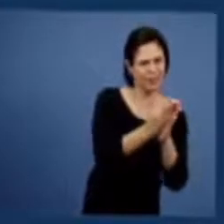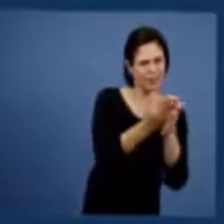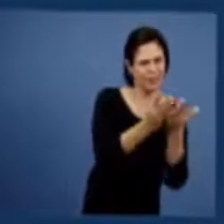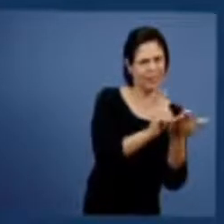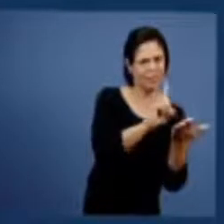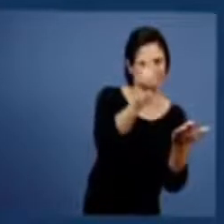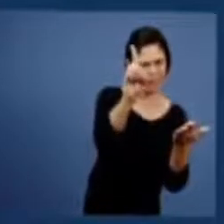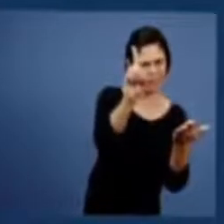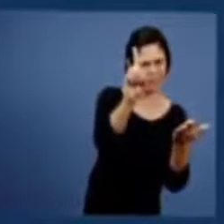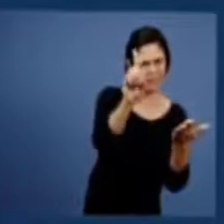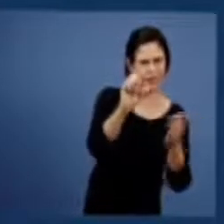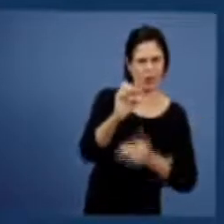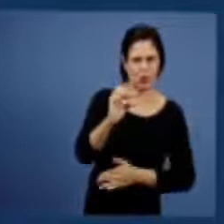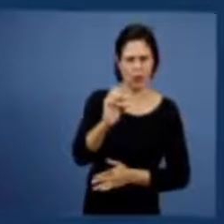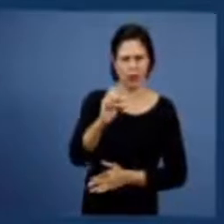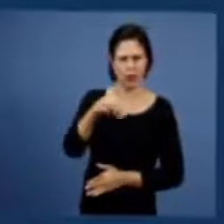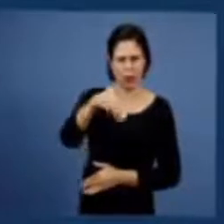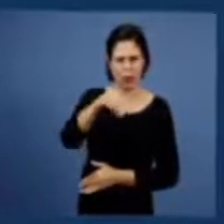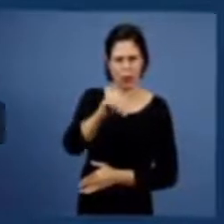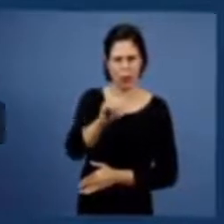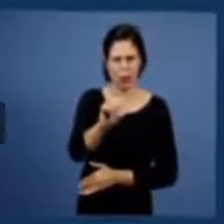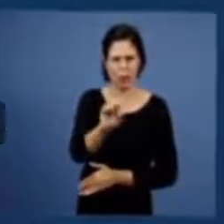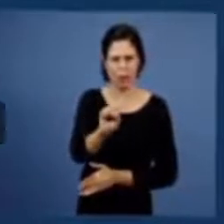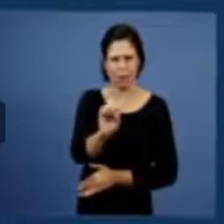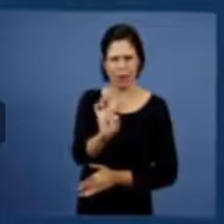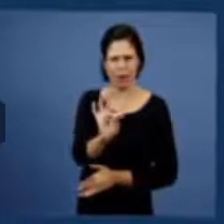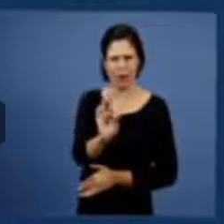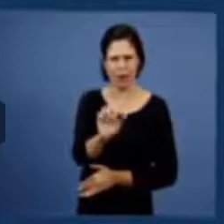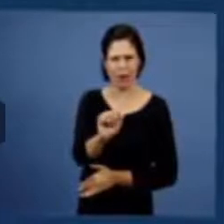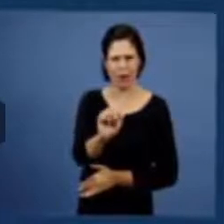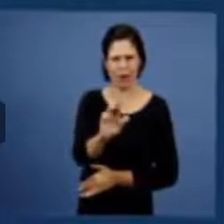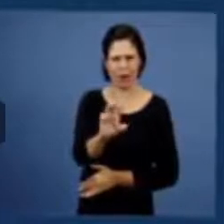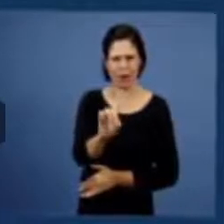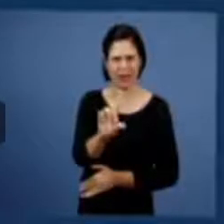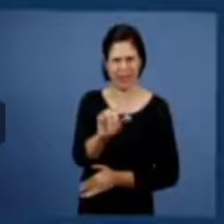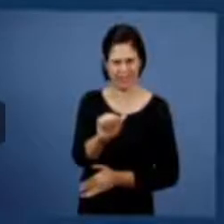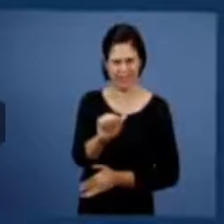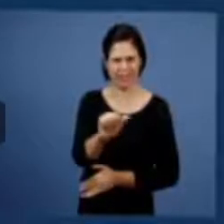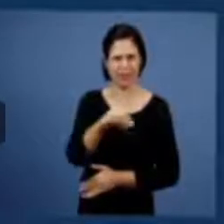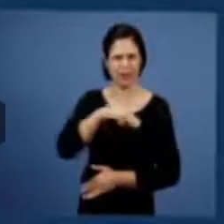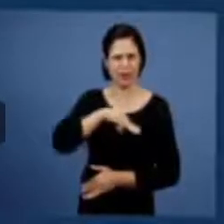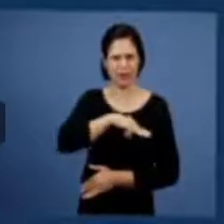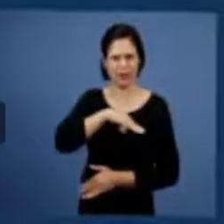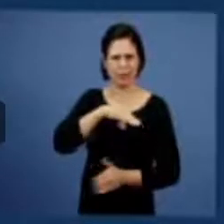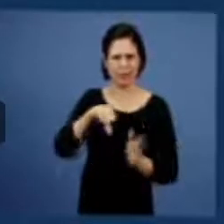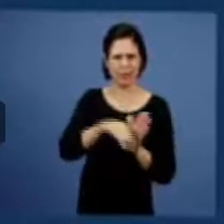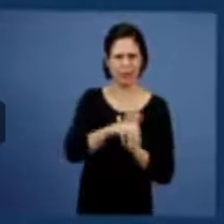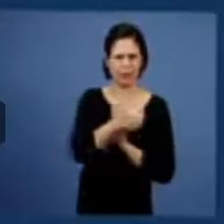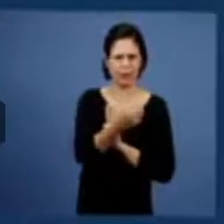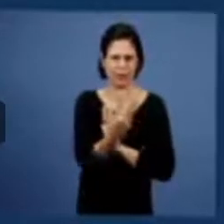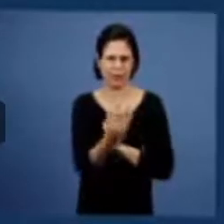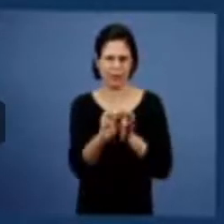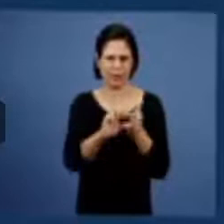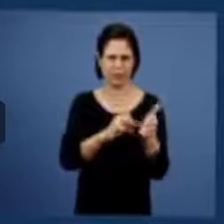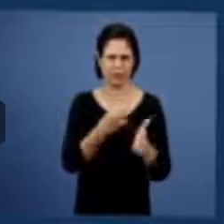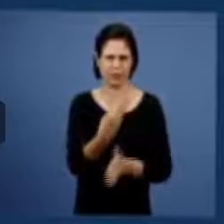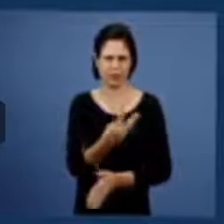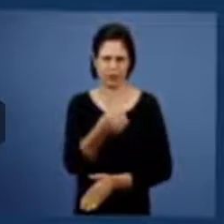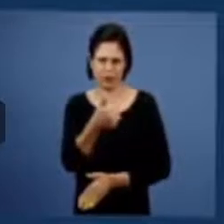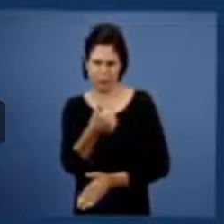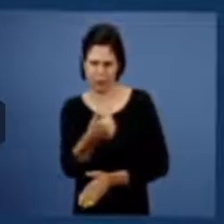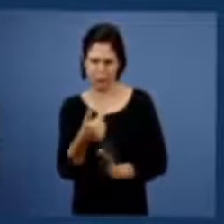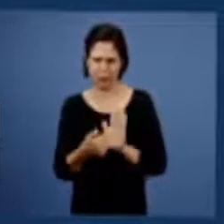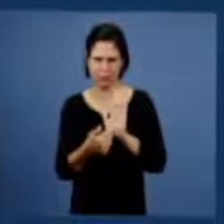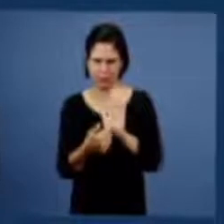agora o grão de mostarda o grão de mostarda nós vamos encontrar no capítulo 13 de Mateus verso 31 quando fala no verso